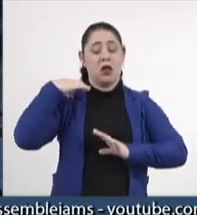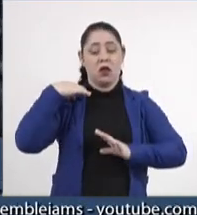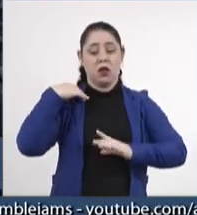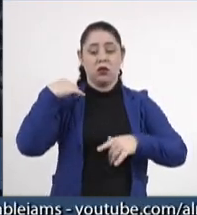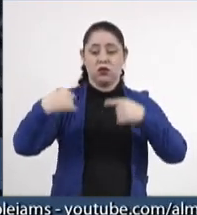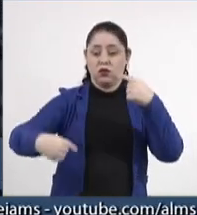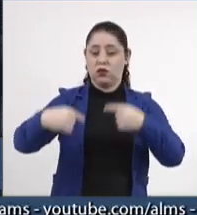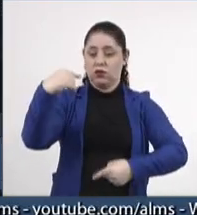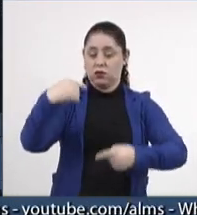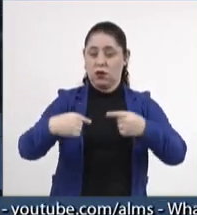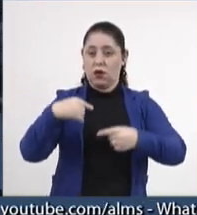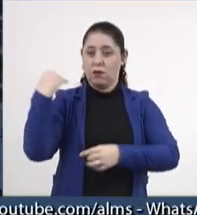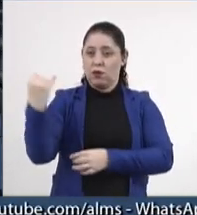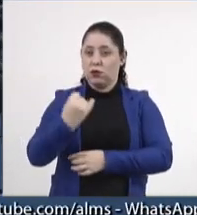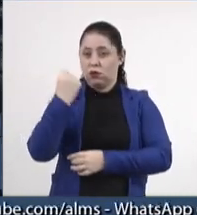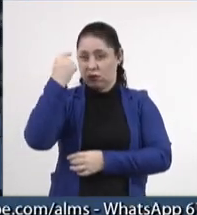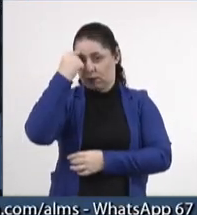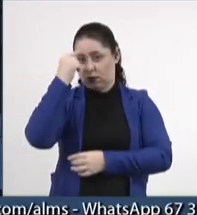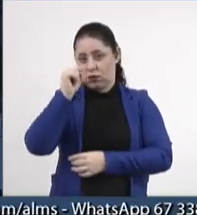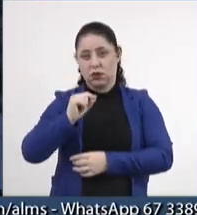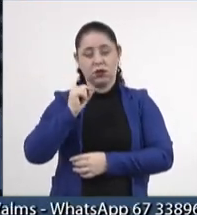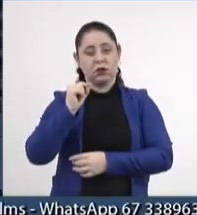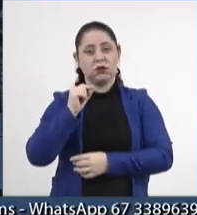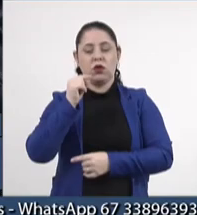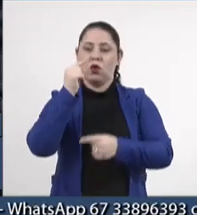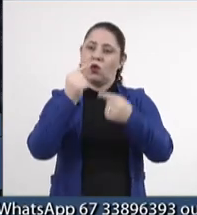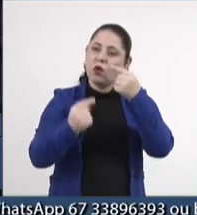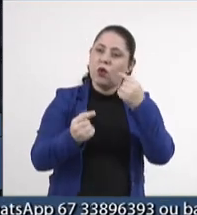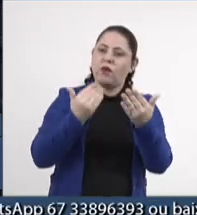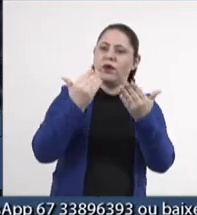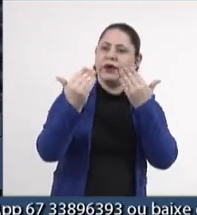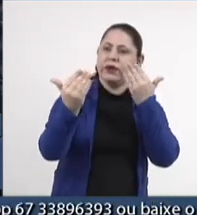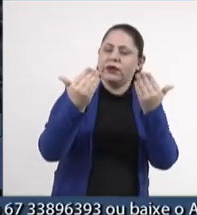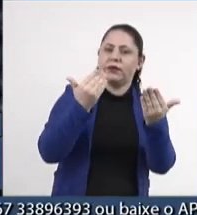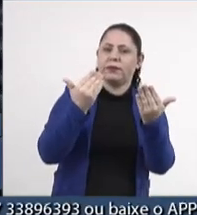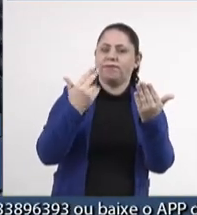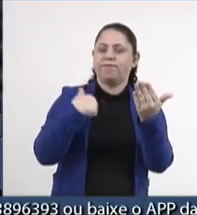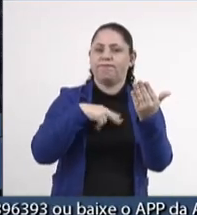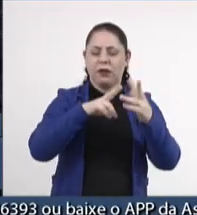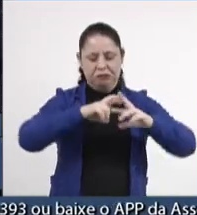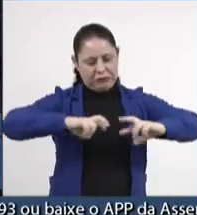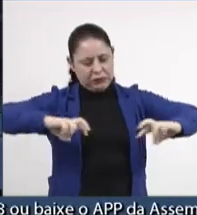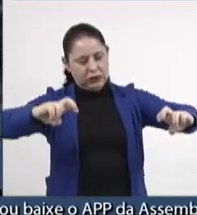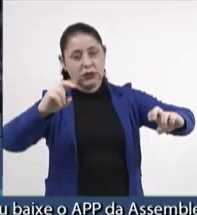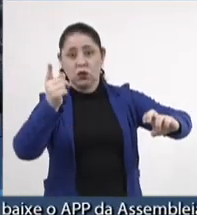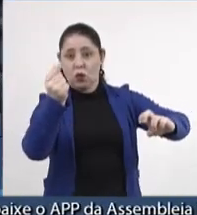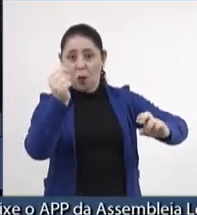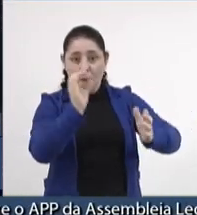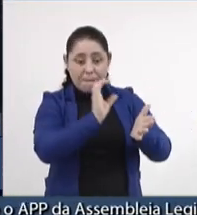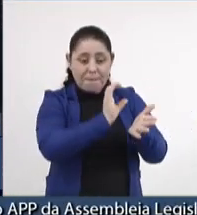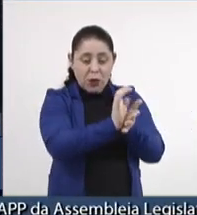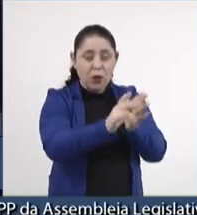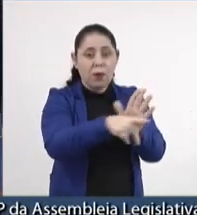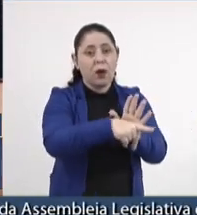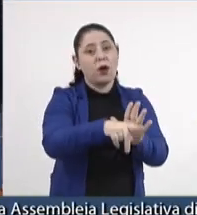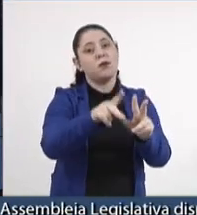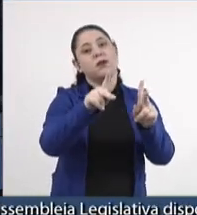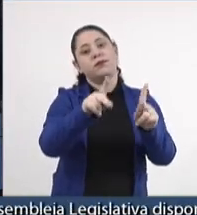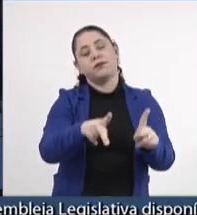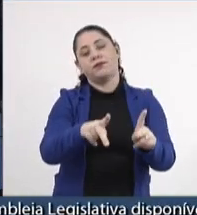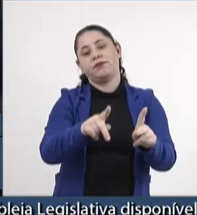acho fundamental, é com diálogo, é com discussão e com investimento público